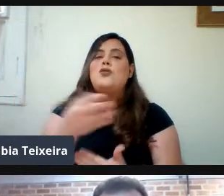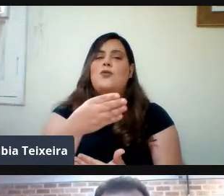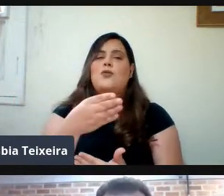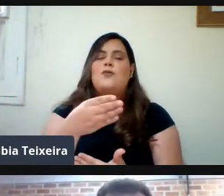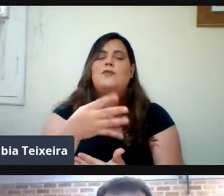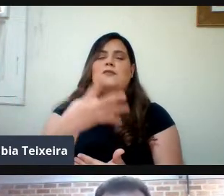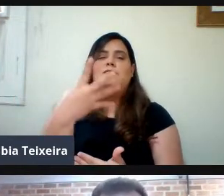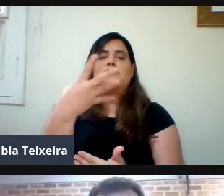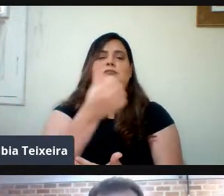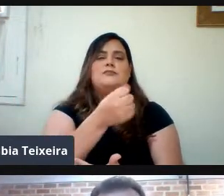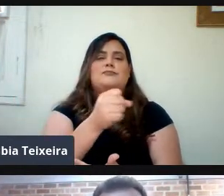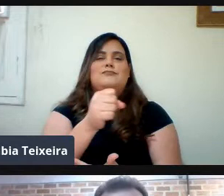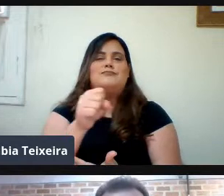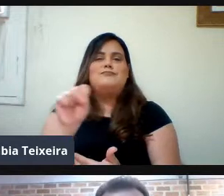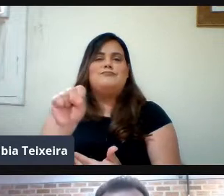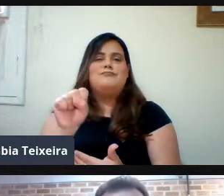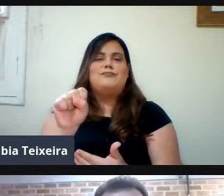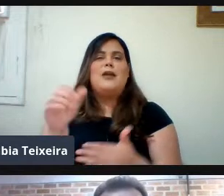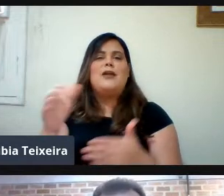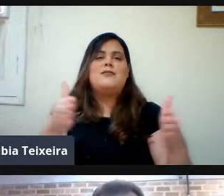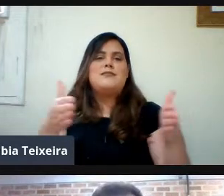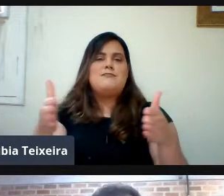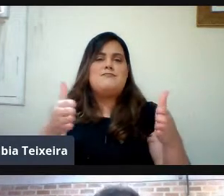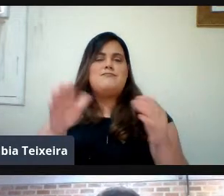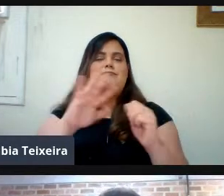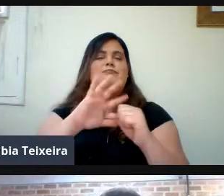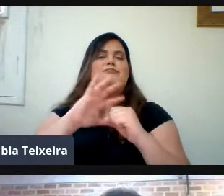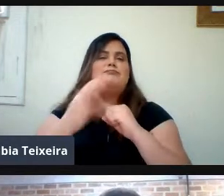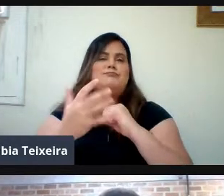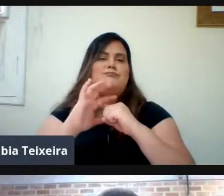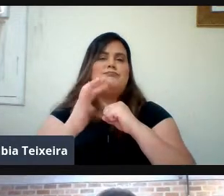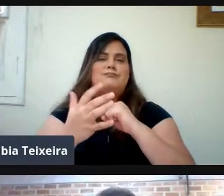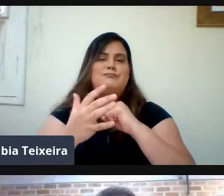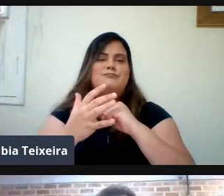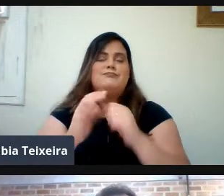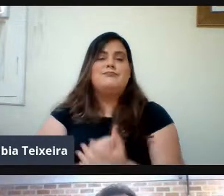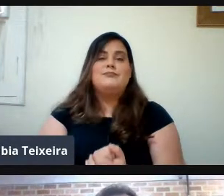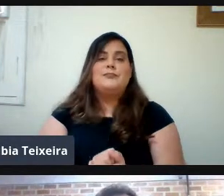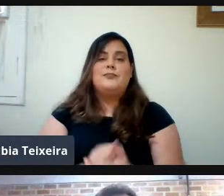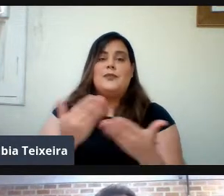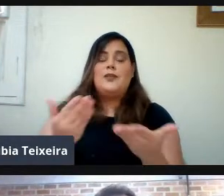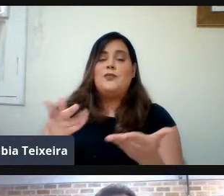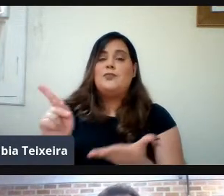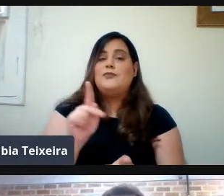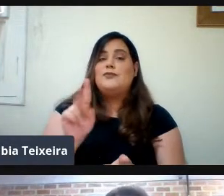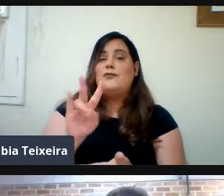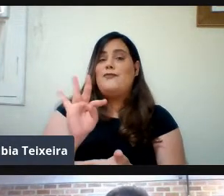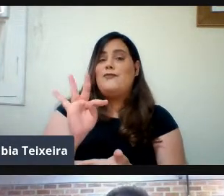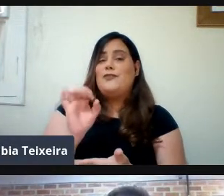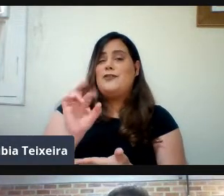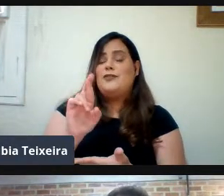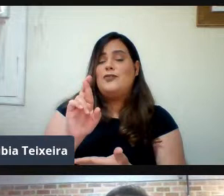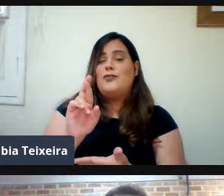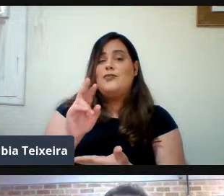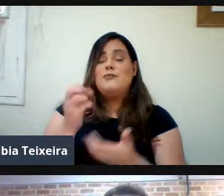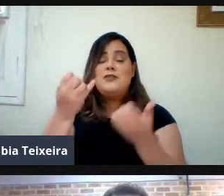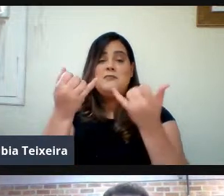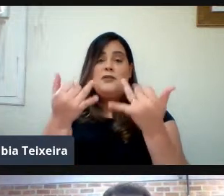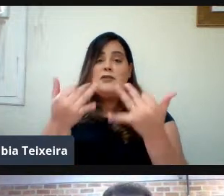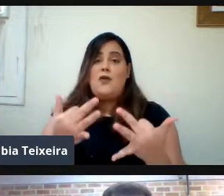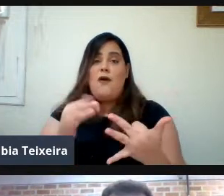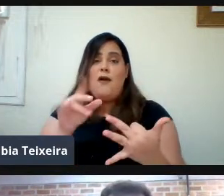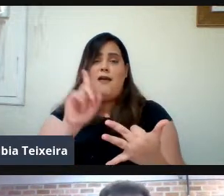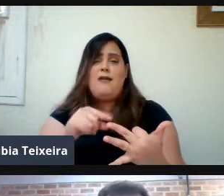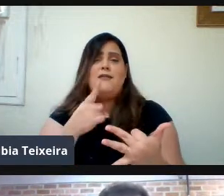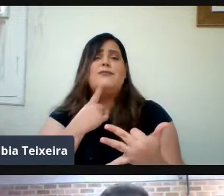Durante a Pandemia Como disse Professor Vitor Maia Não era nosso Desejo Estarmos Aqui hoje Trabalhando